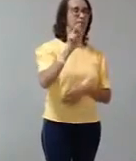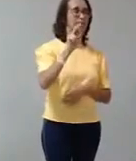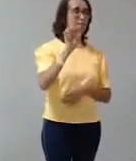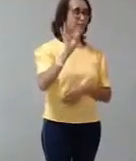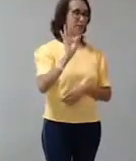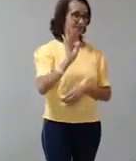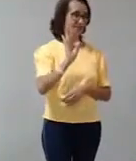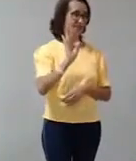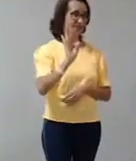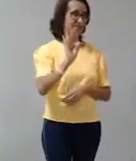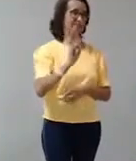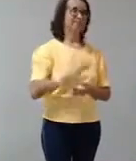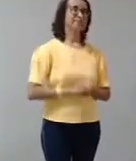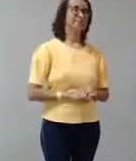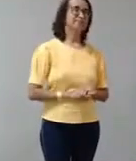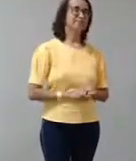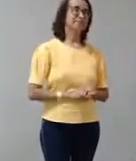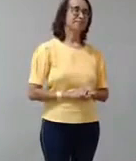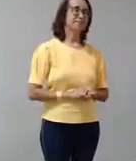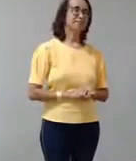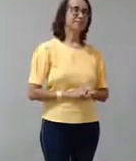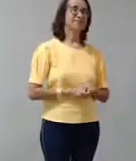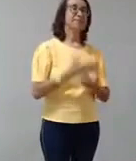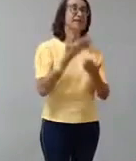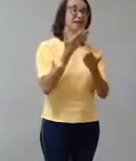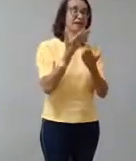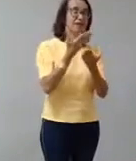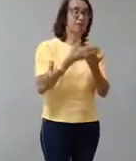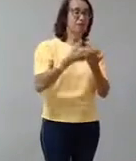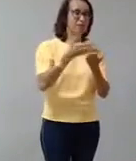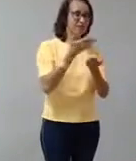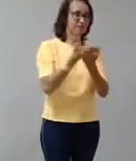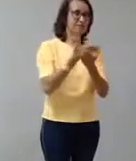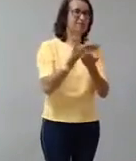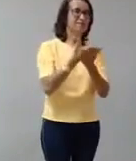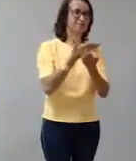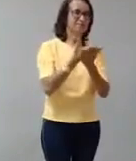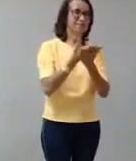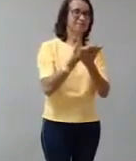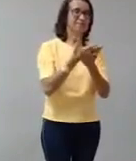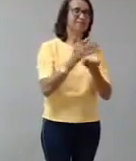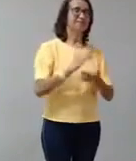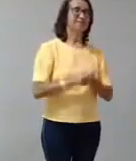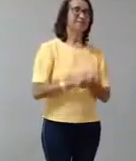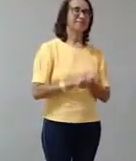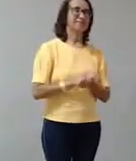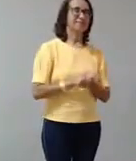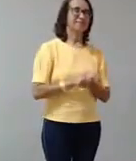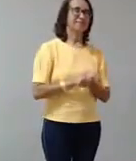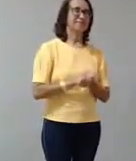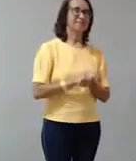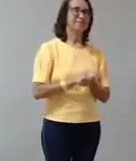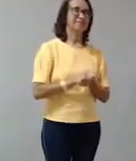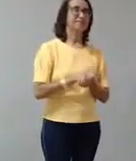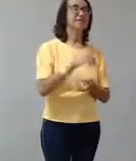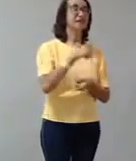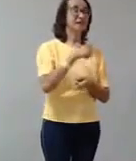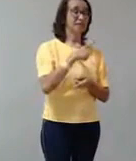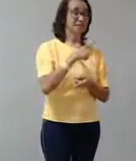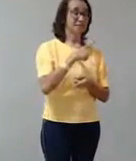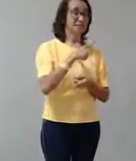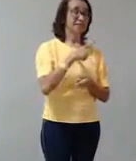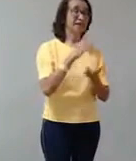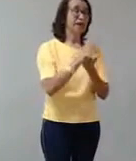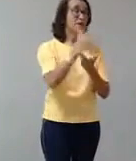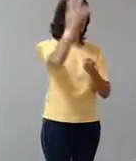pouco assim, dentro da área de neurociência, vocês imaginam, tem muita resistência a questões que não sejam ciência